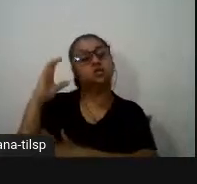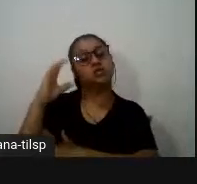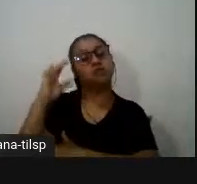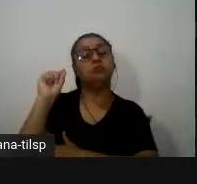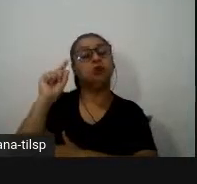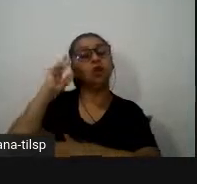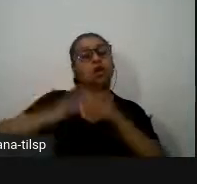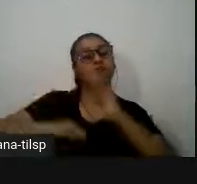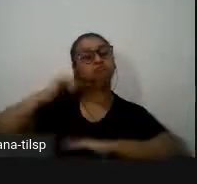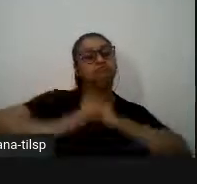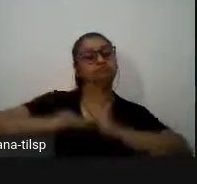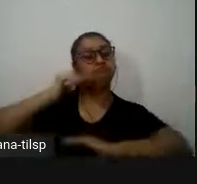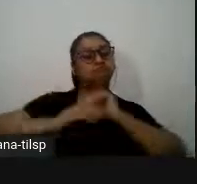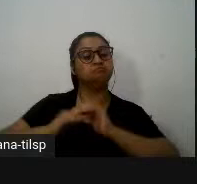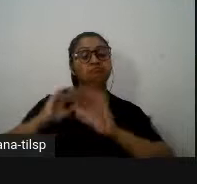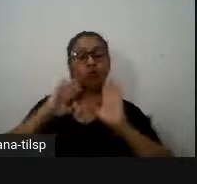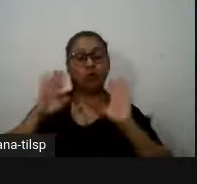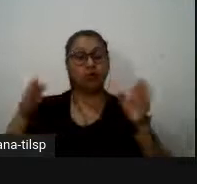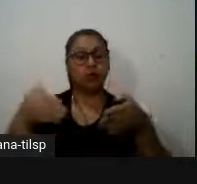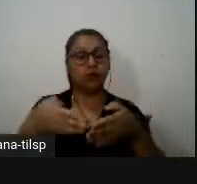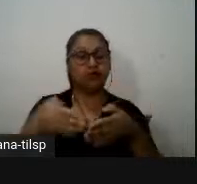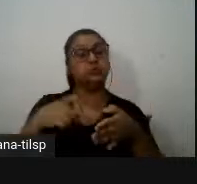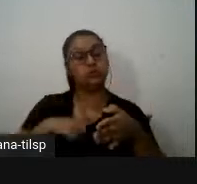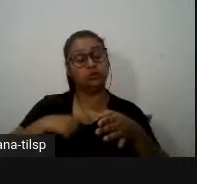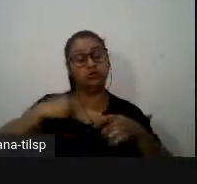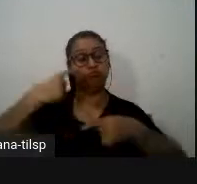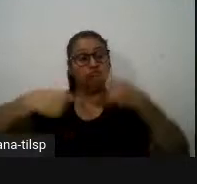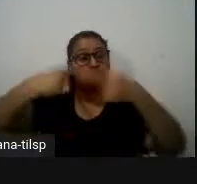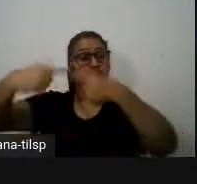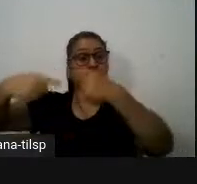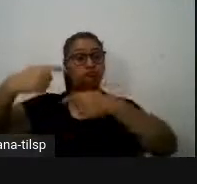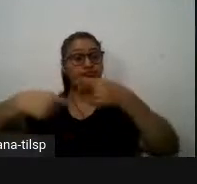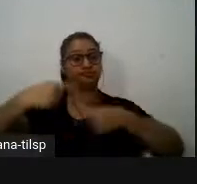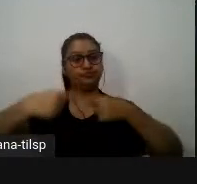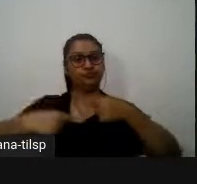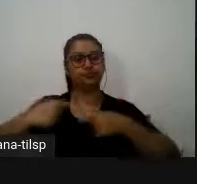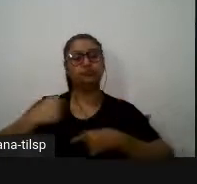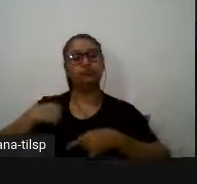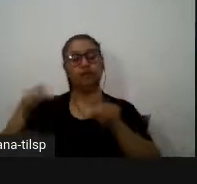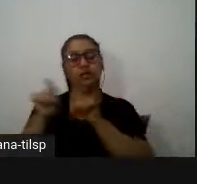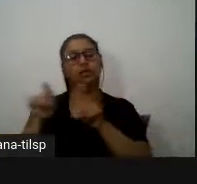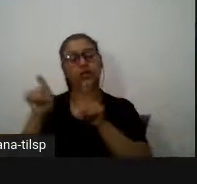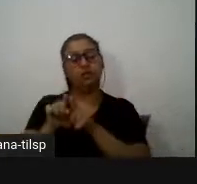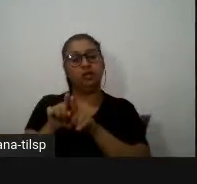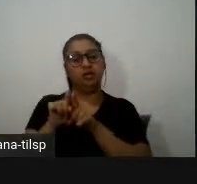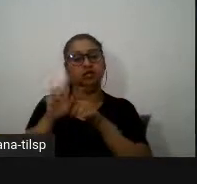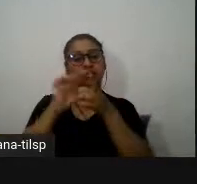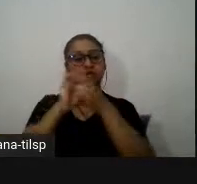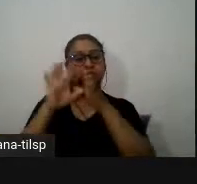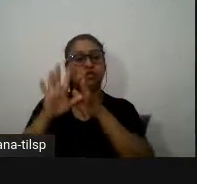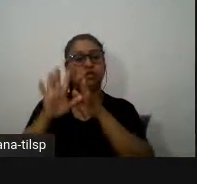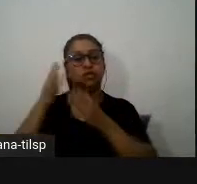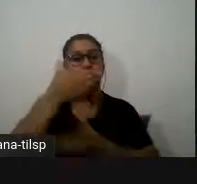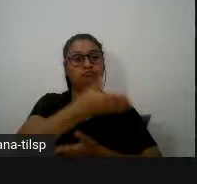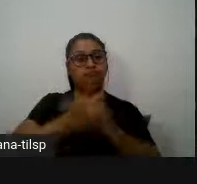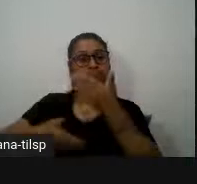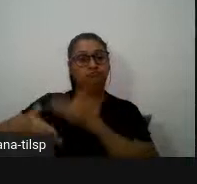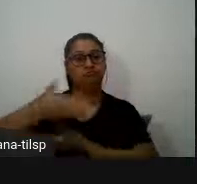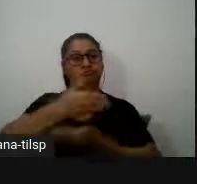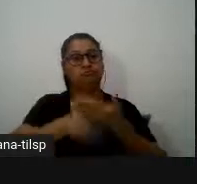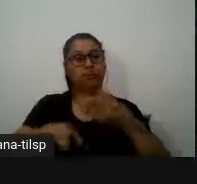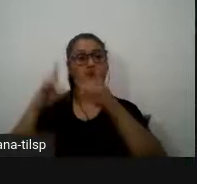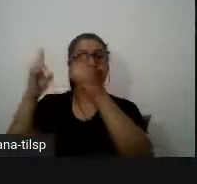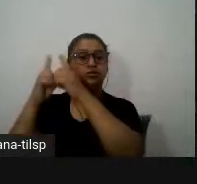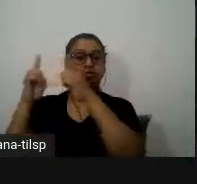objetivos tem que ser discutidos e tem que ser consensuais para não alcançarmos aqui uma dinâmica